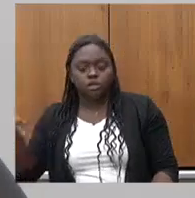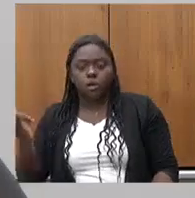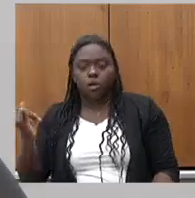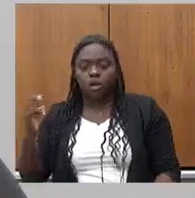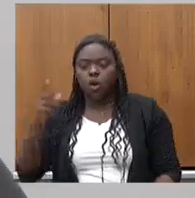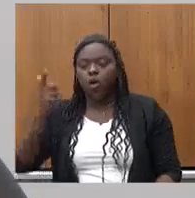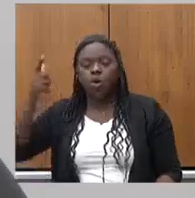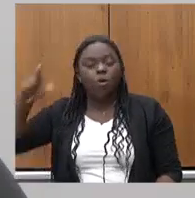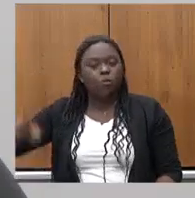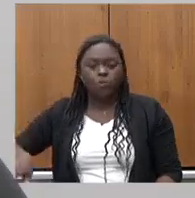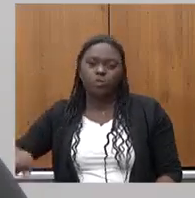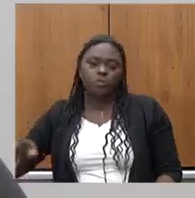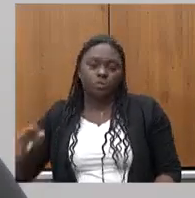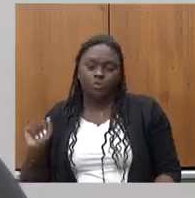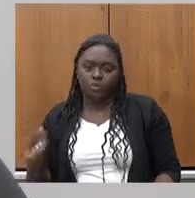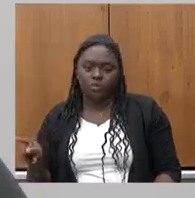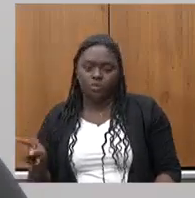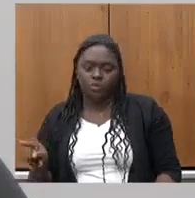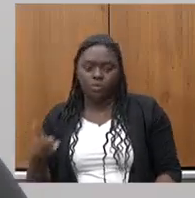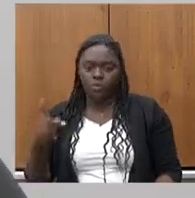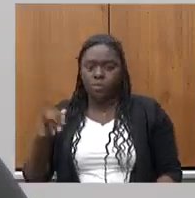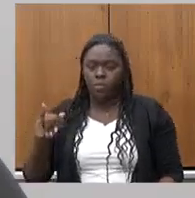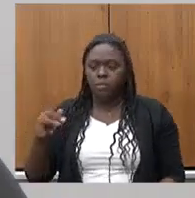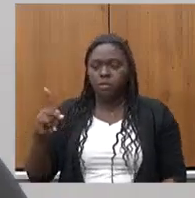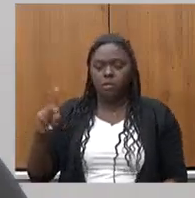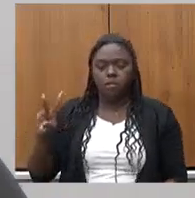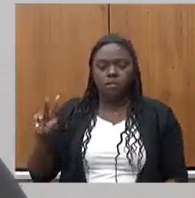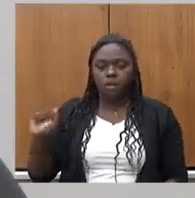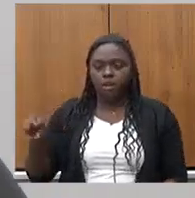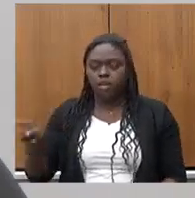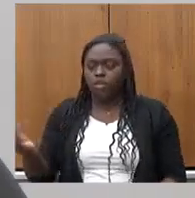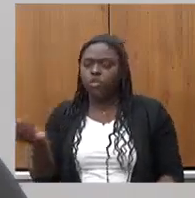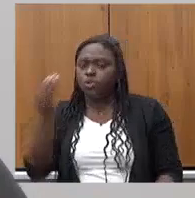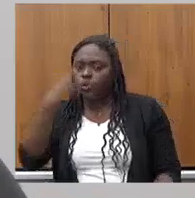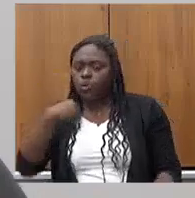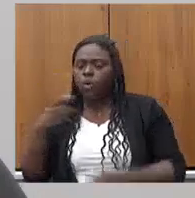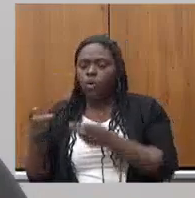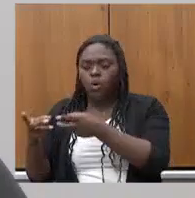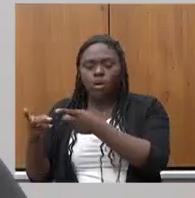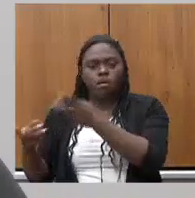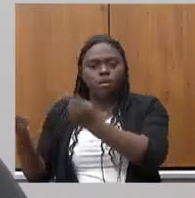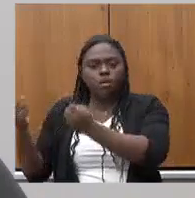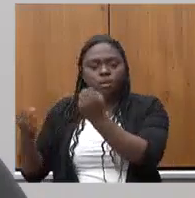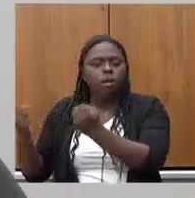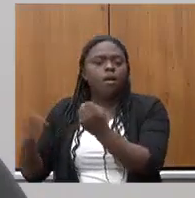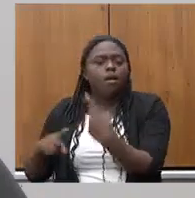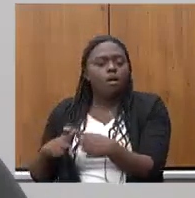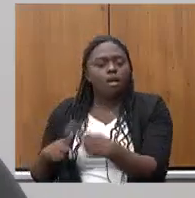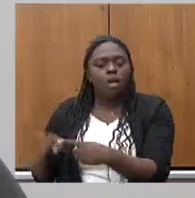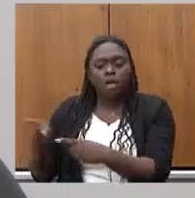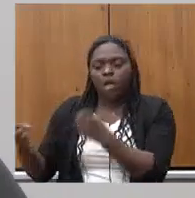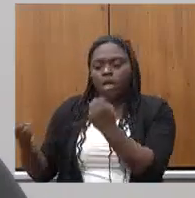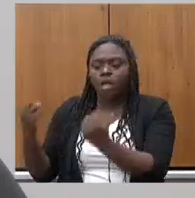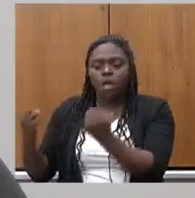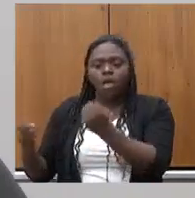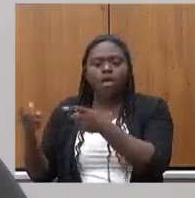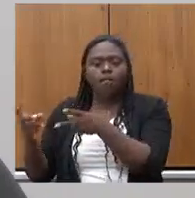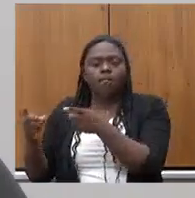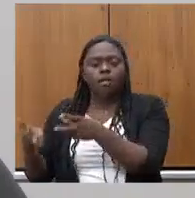eles lucram com benefícios fiscais e eles lucram com a revenda do carro porque quando eles revendem eles não revendem